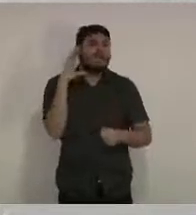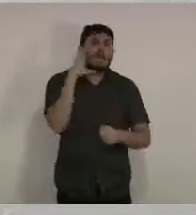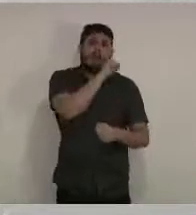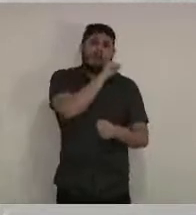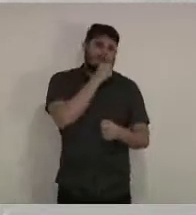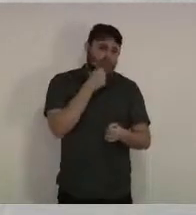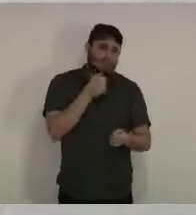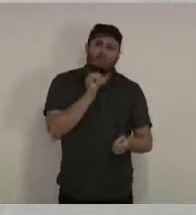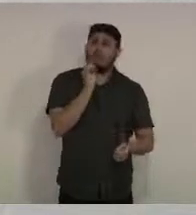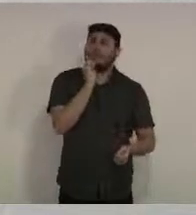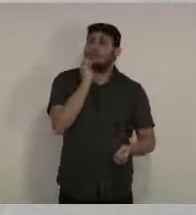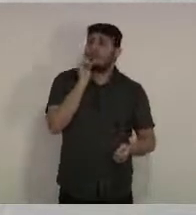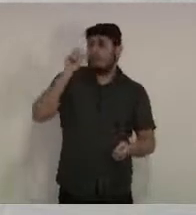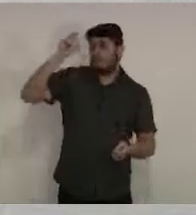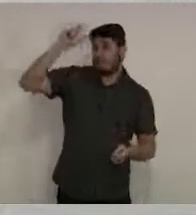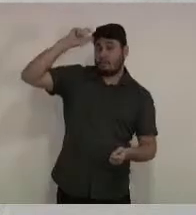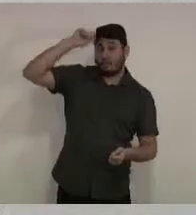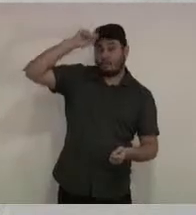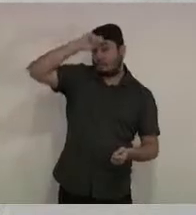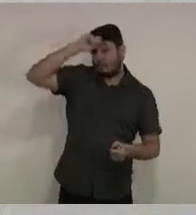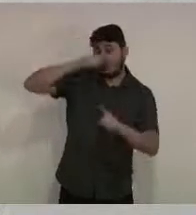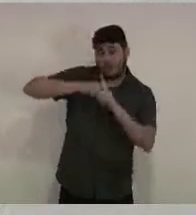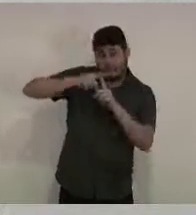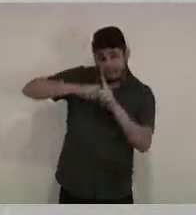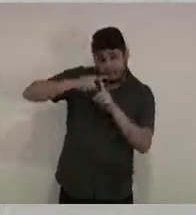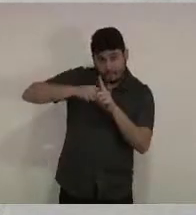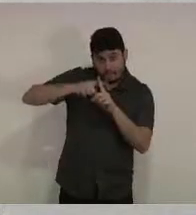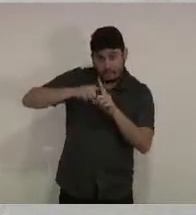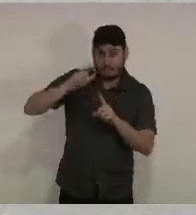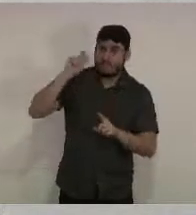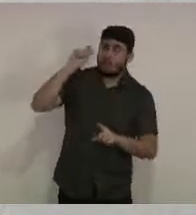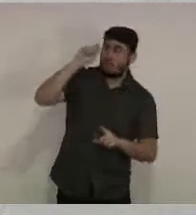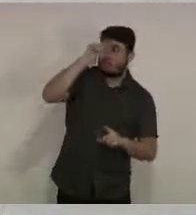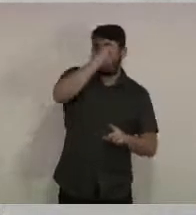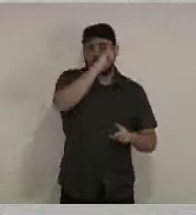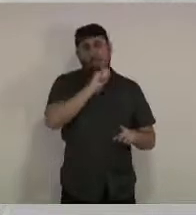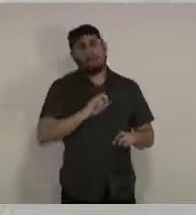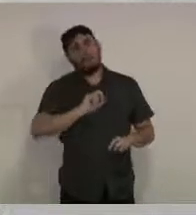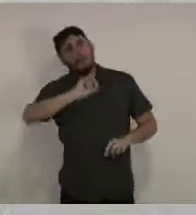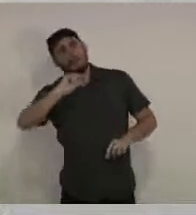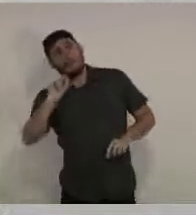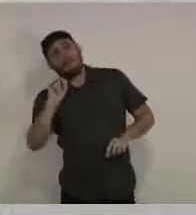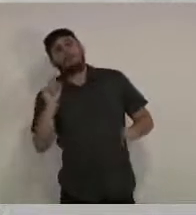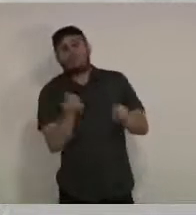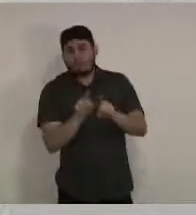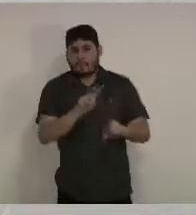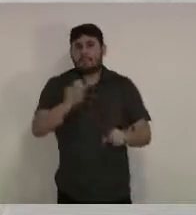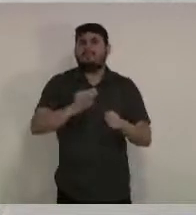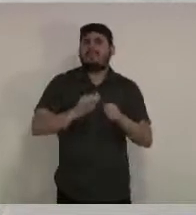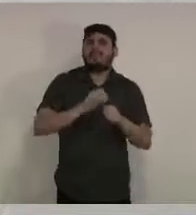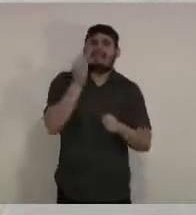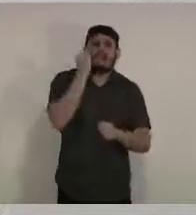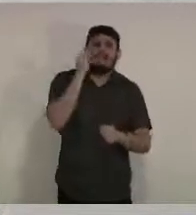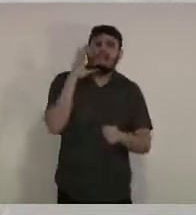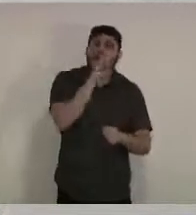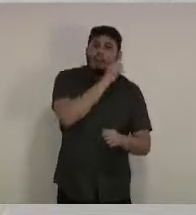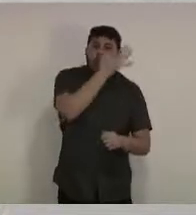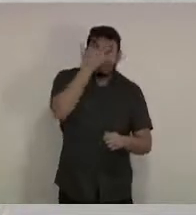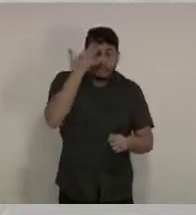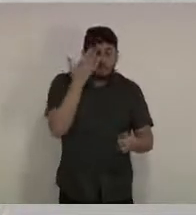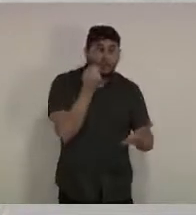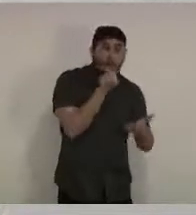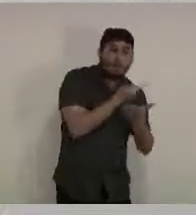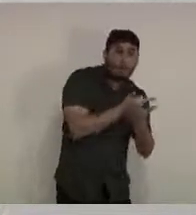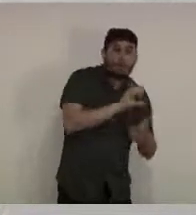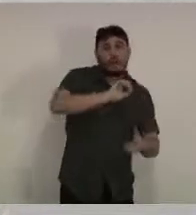tanto aferição de temperatura como testes em pessoas que possam estar lá ou vendendo ou comprando. E aumento da